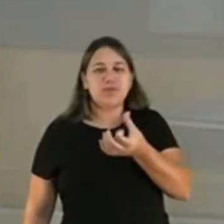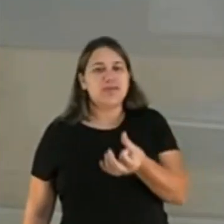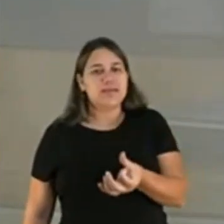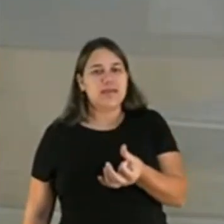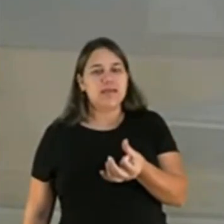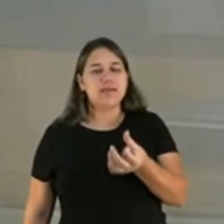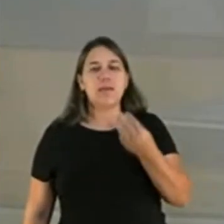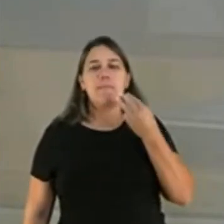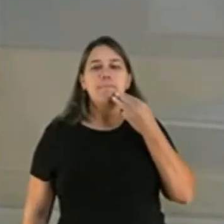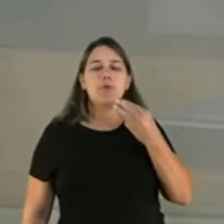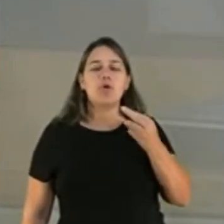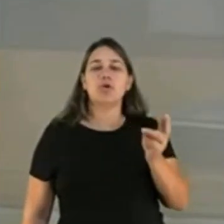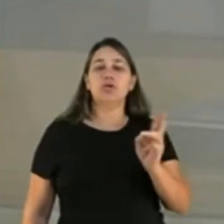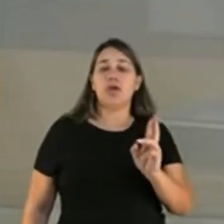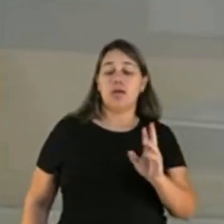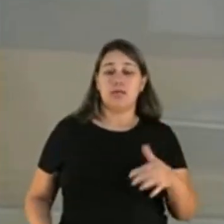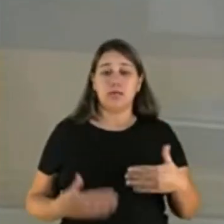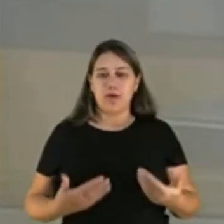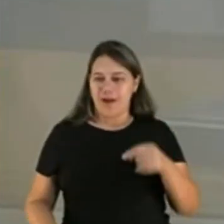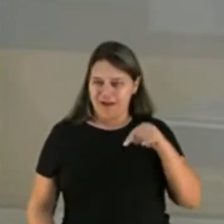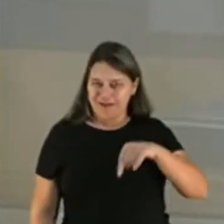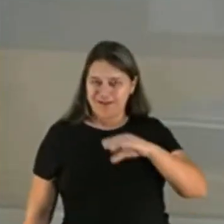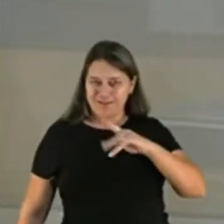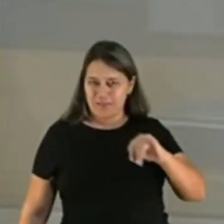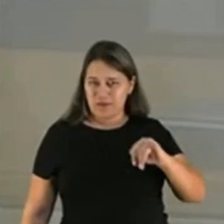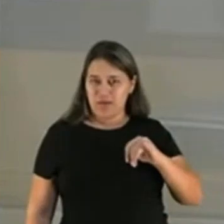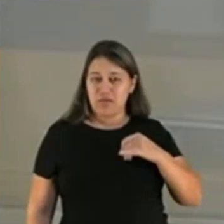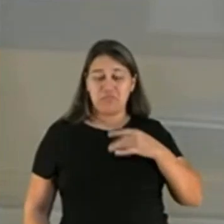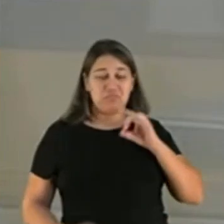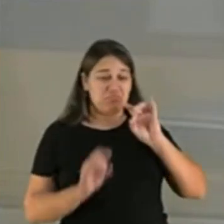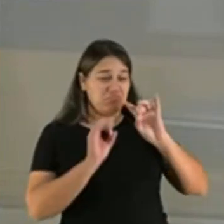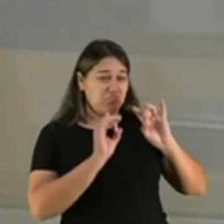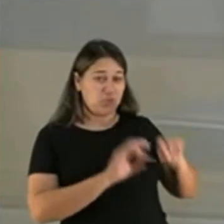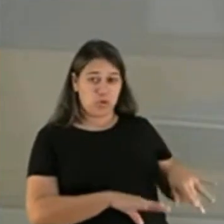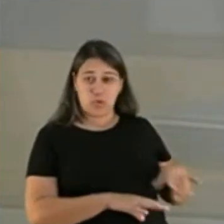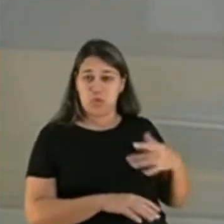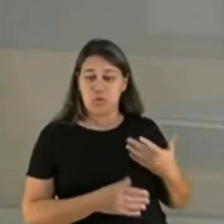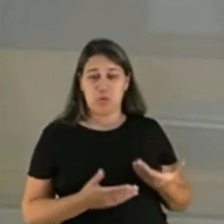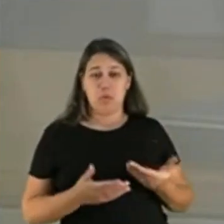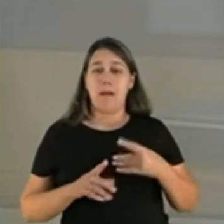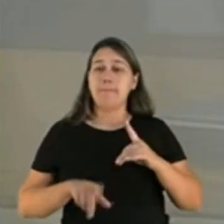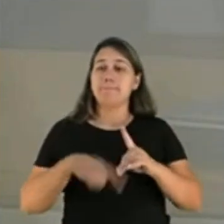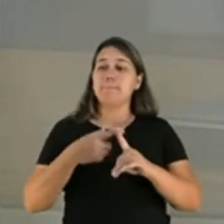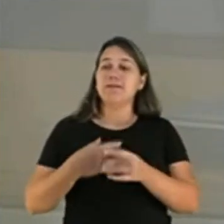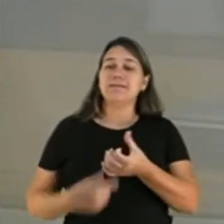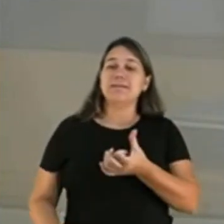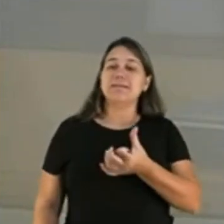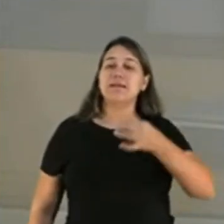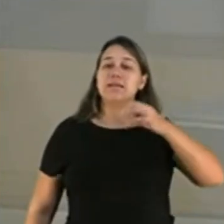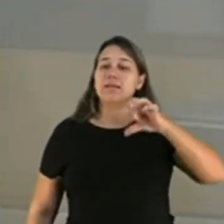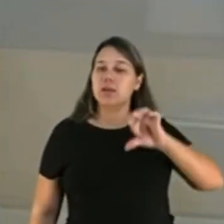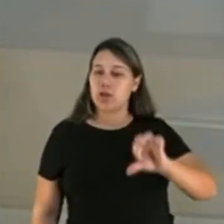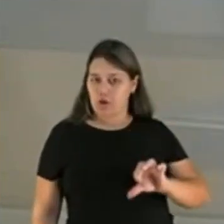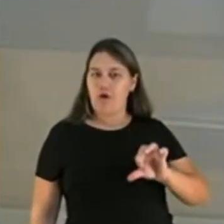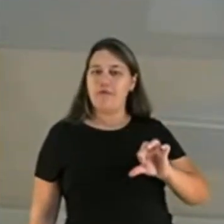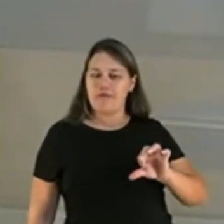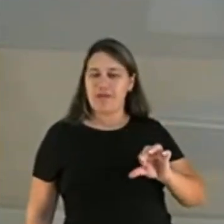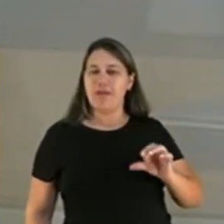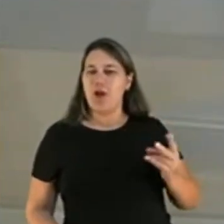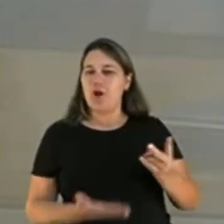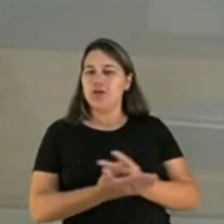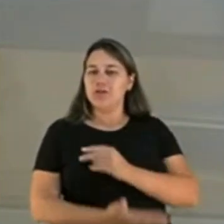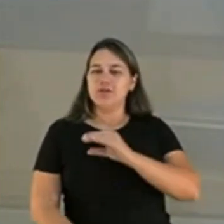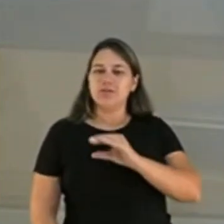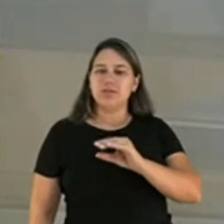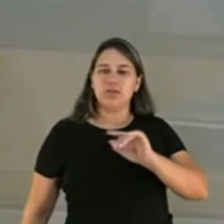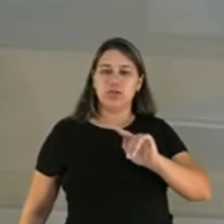Ademais, a presente CPI ignorou por completo as mais de 69 operações deflagradas pela CGU